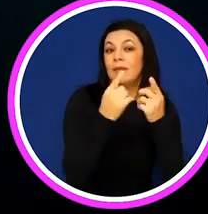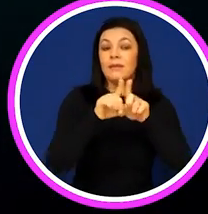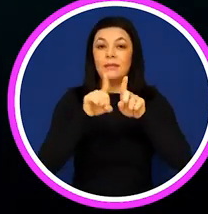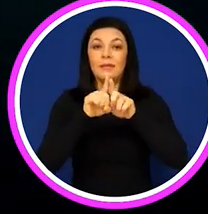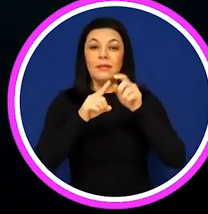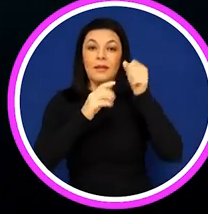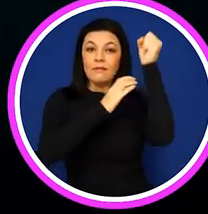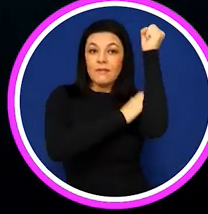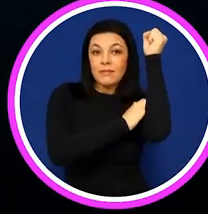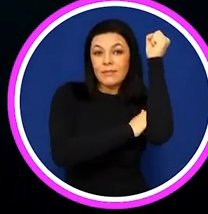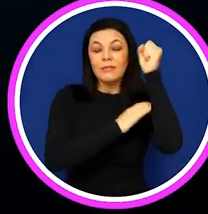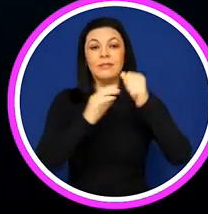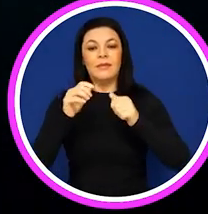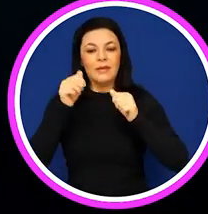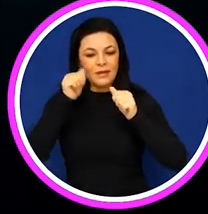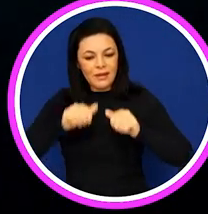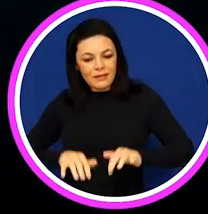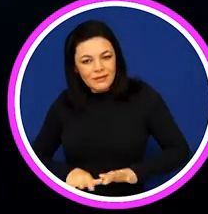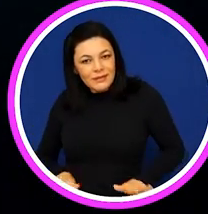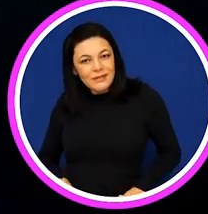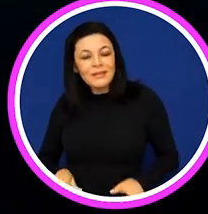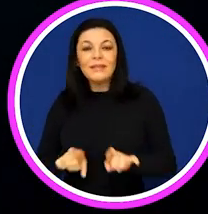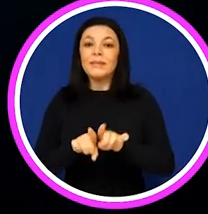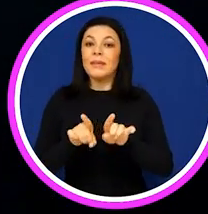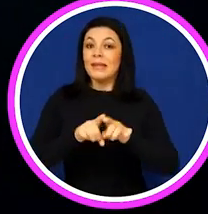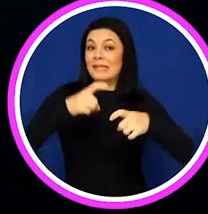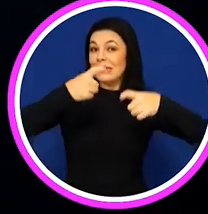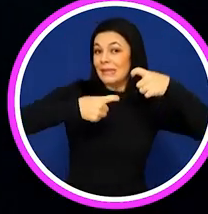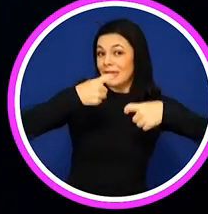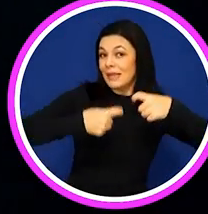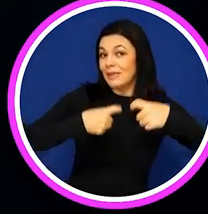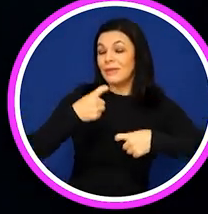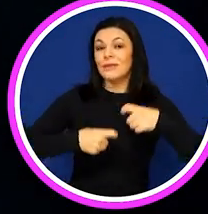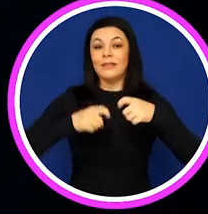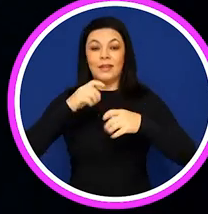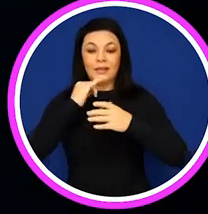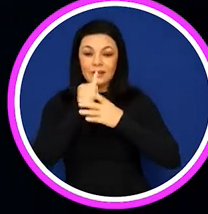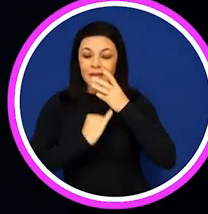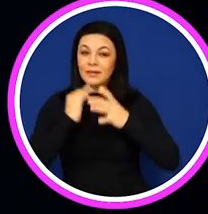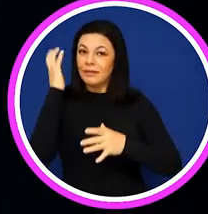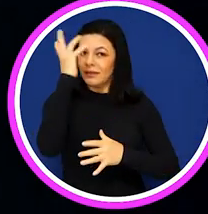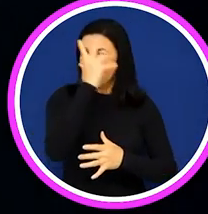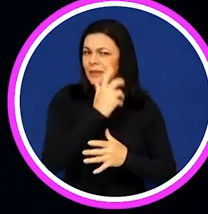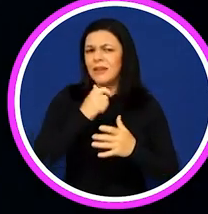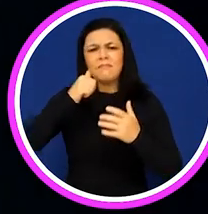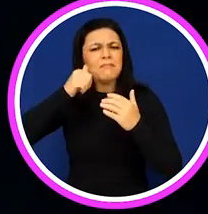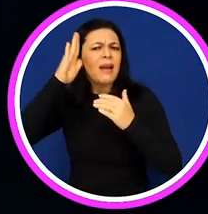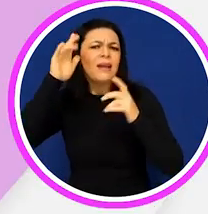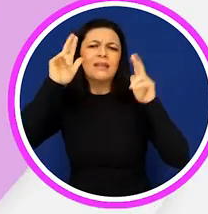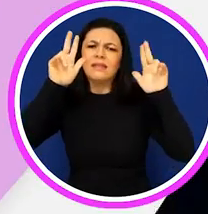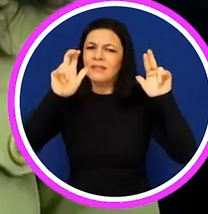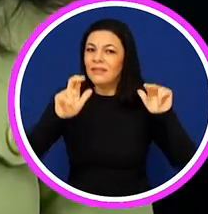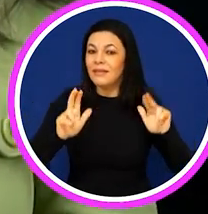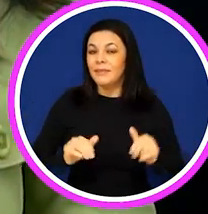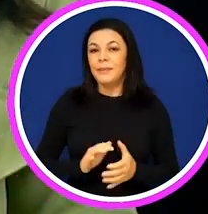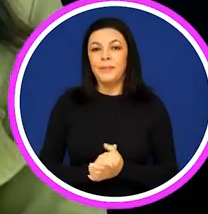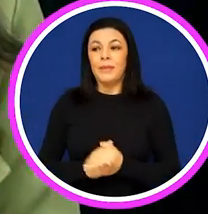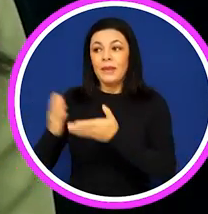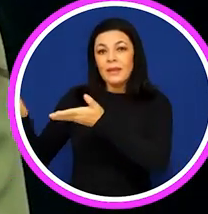família, diferença entre feminismo e feminilidade, sexualidade, beleza interior e muito mais.